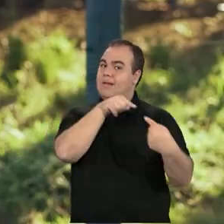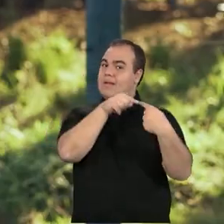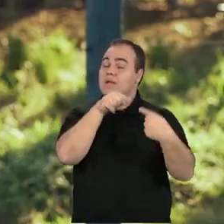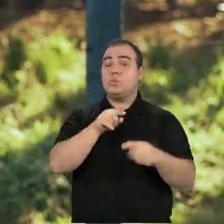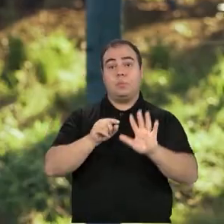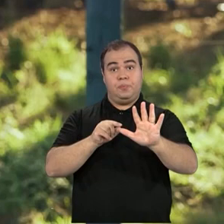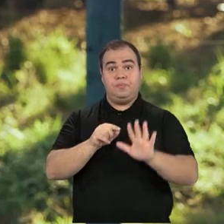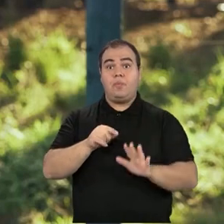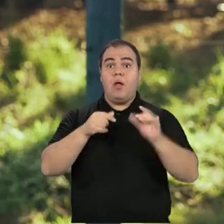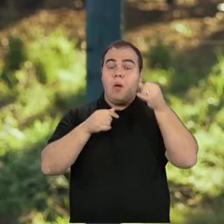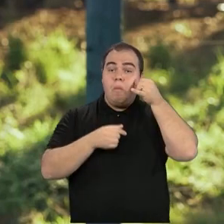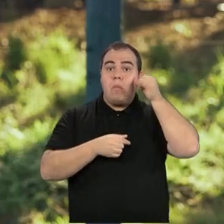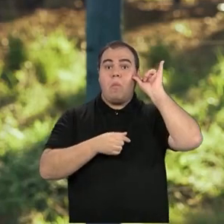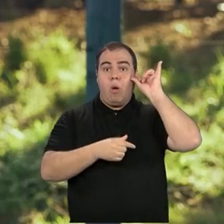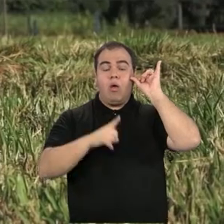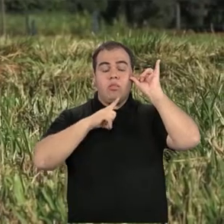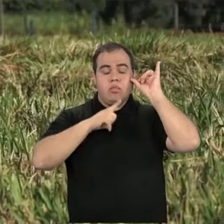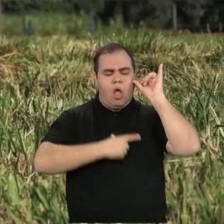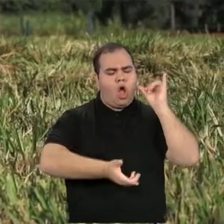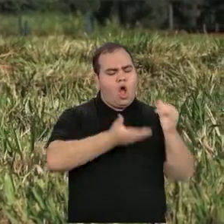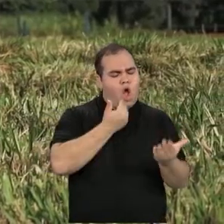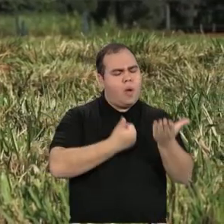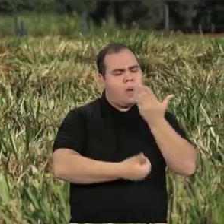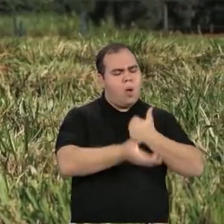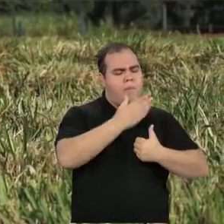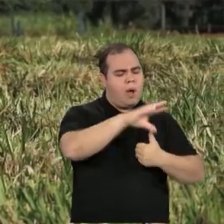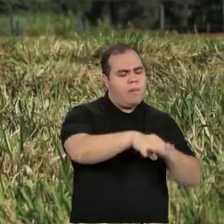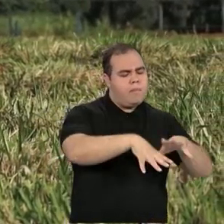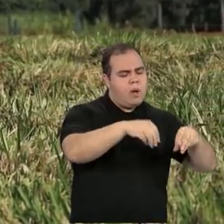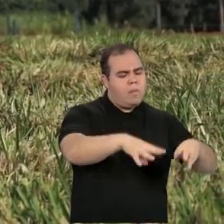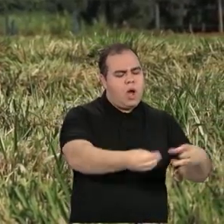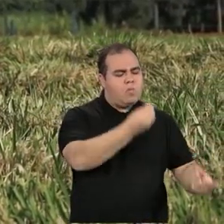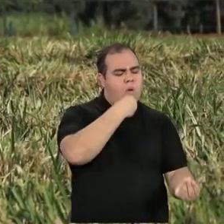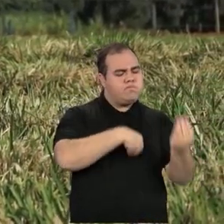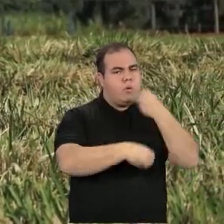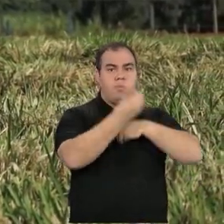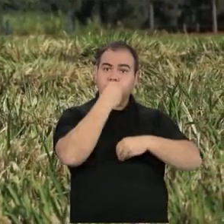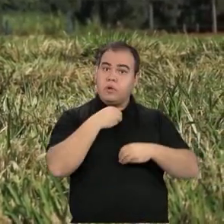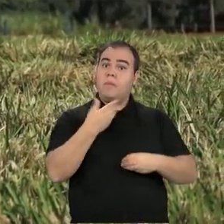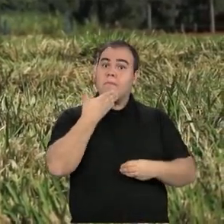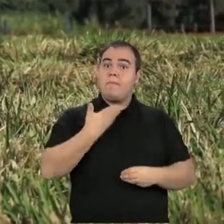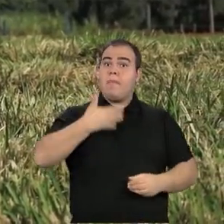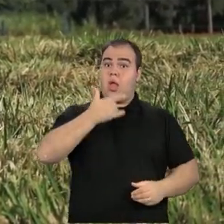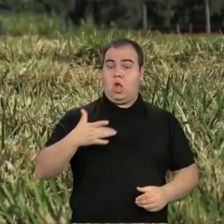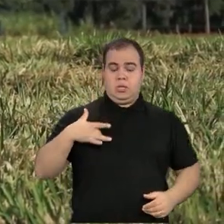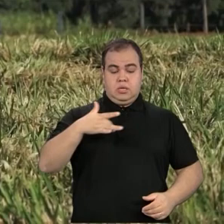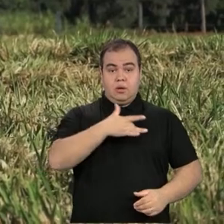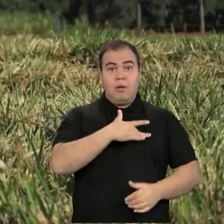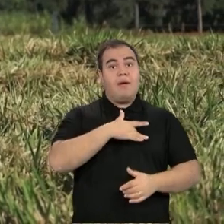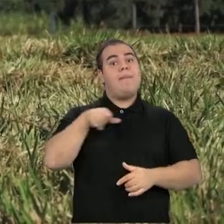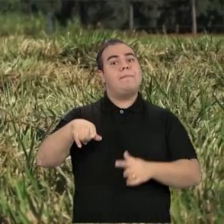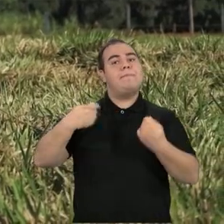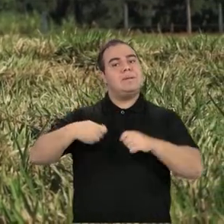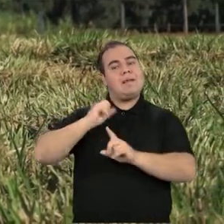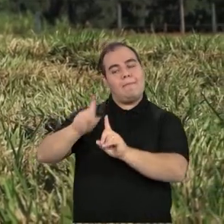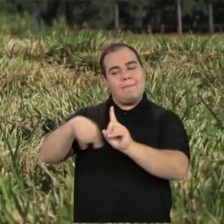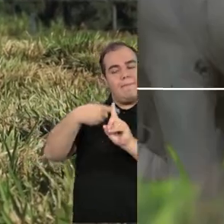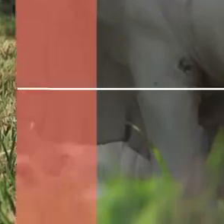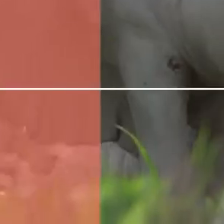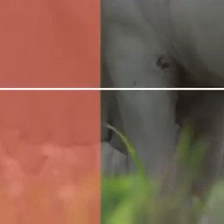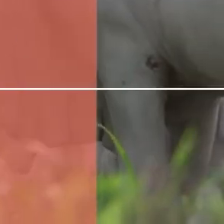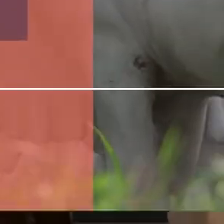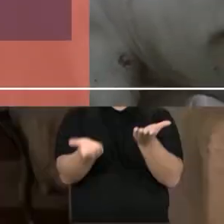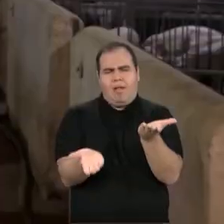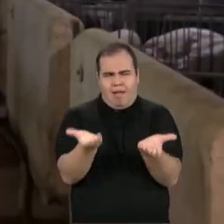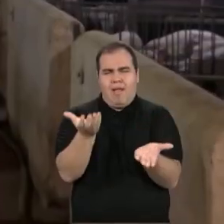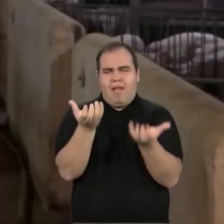tenha uma melhor ingestão de alimentos sólidos e com isso uma melhor eficiência alimentar, ele precisa aumentar o seu consumo de